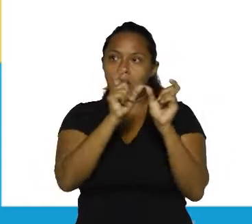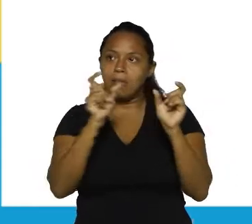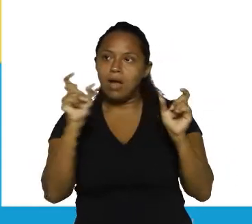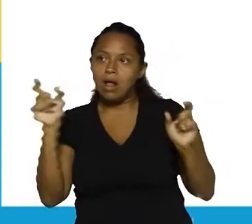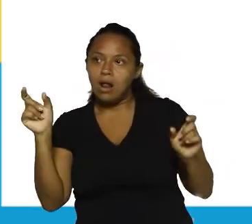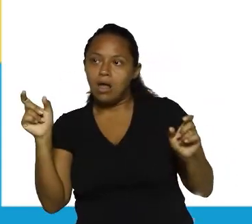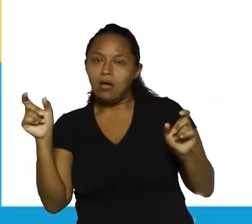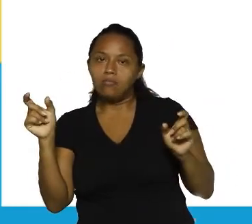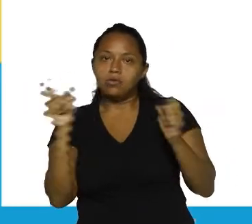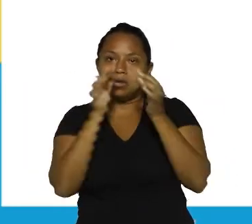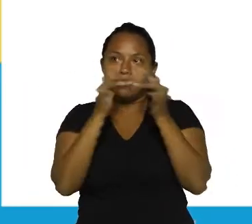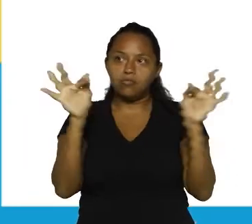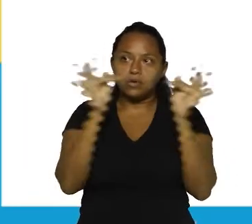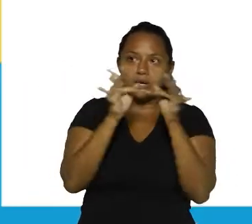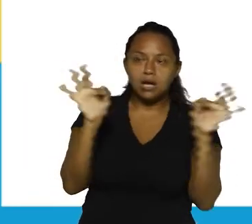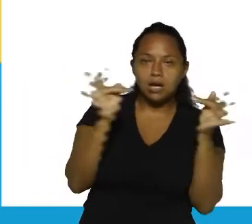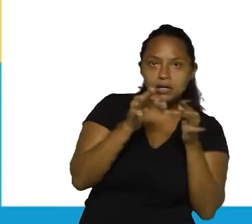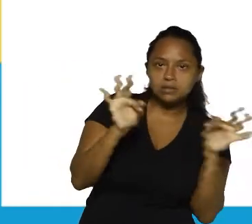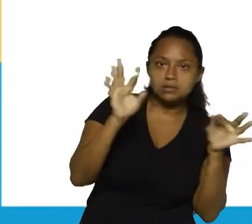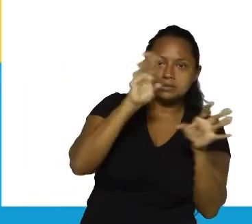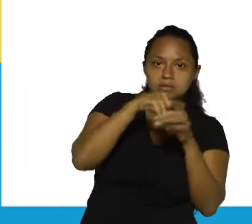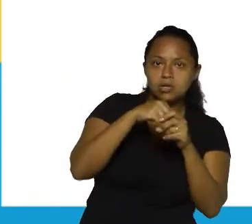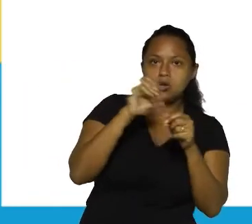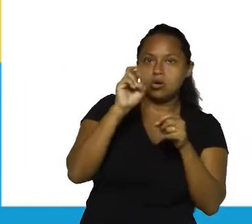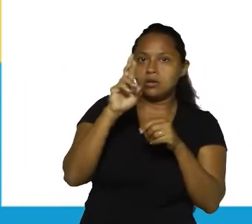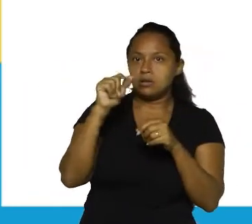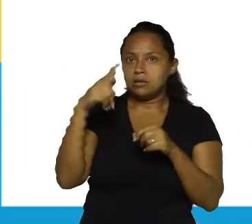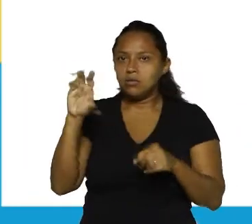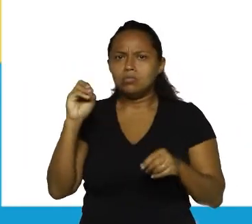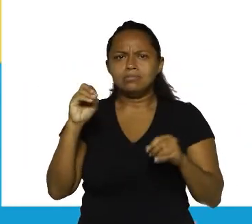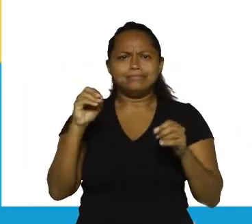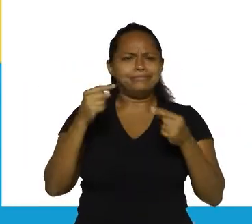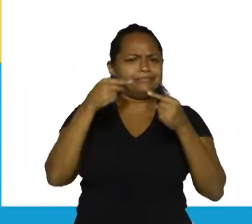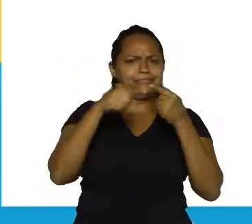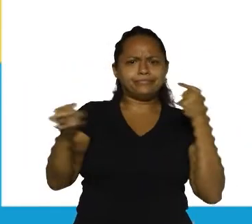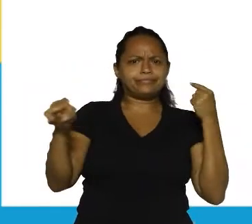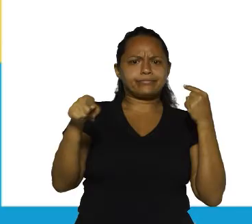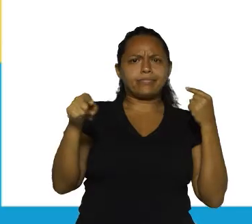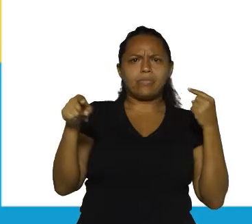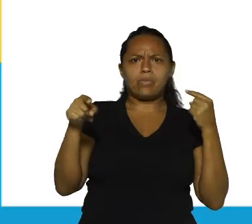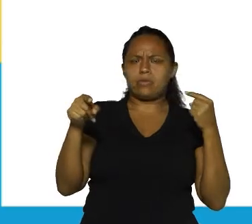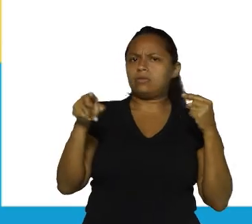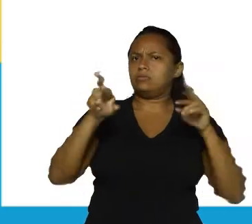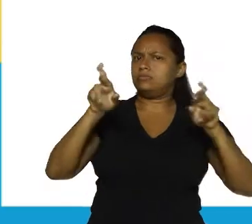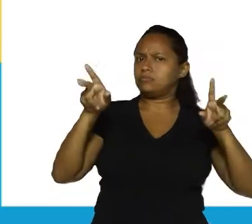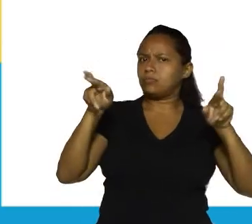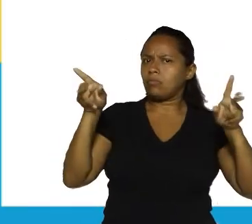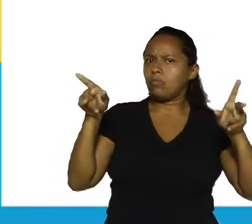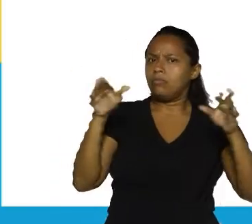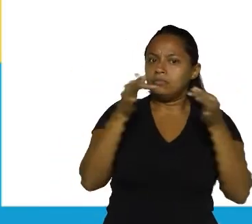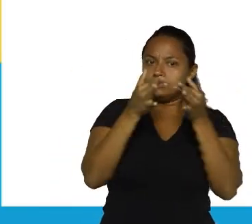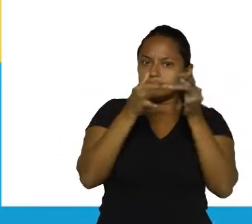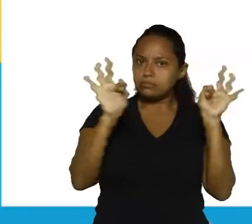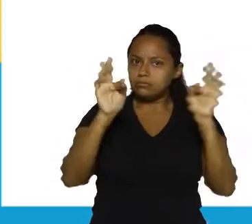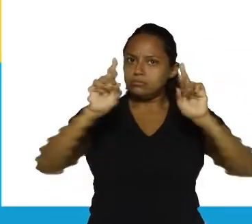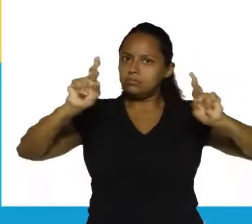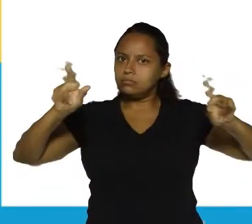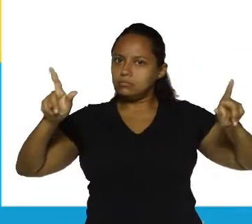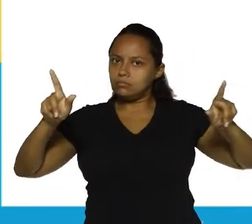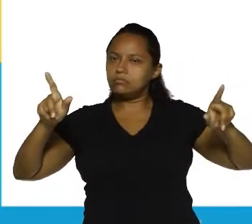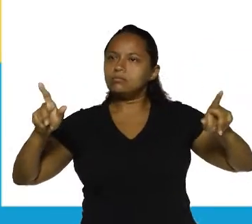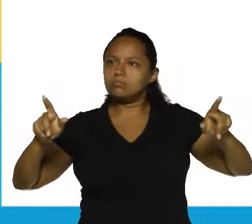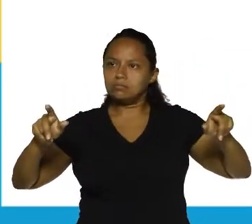tem nada a ver esse enunciado com o anterior. Os dois não fazem parte da mesma frase, nitidamente.